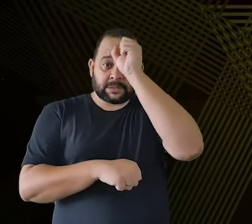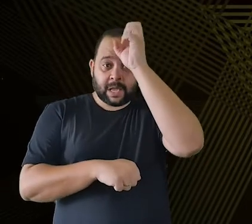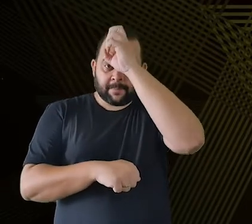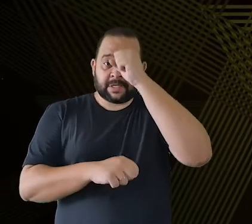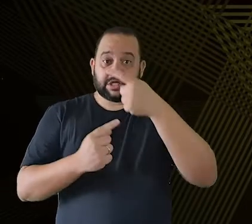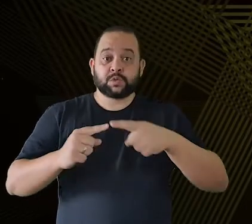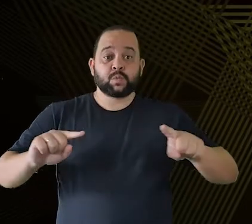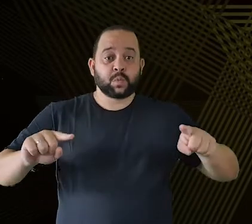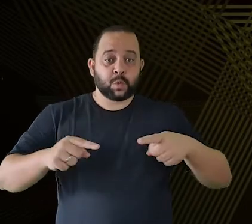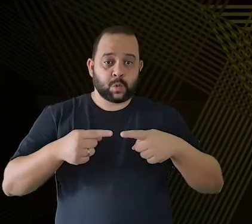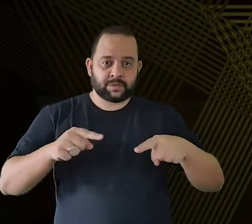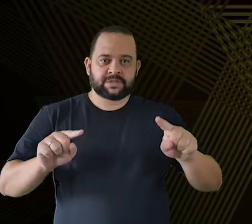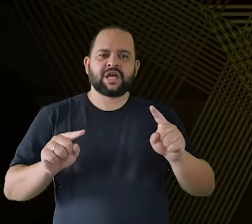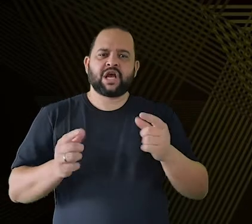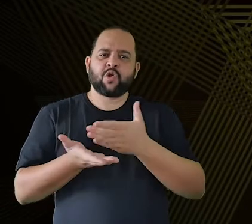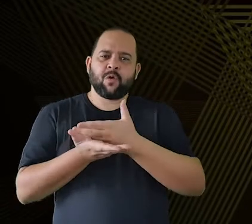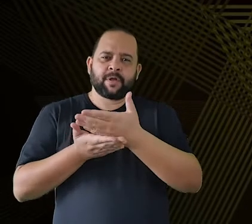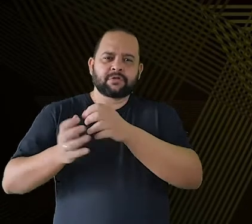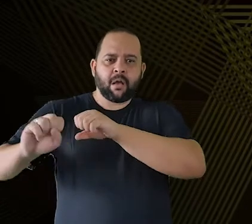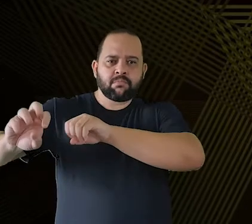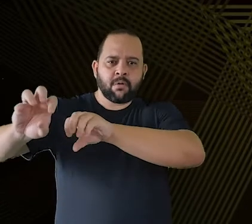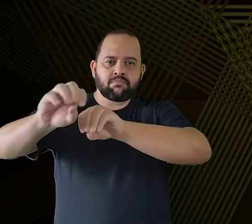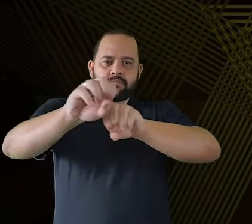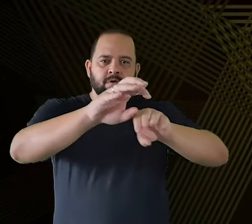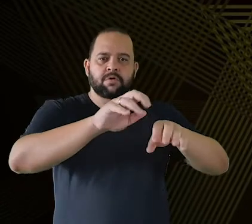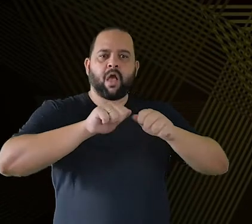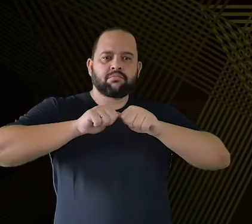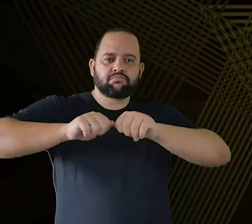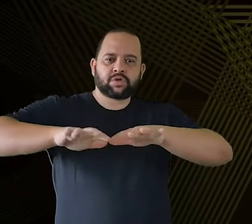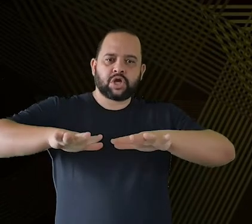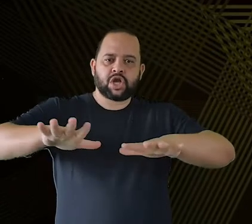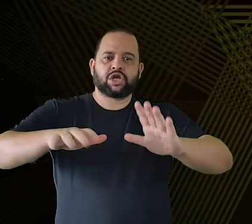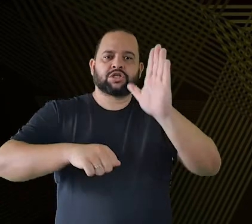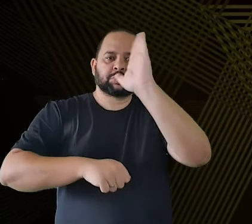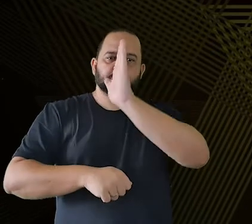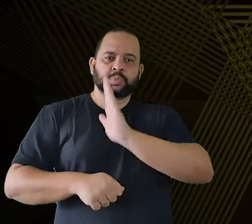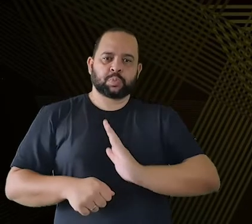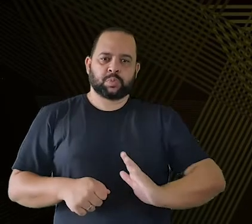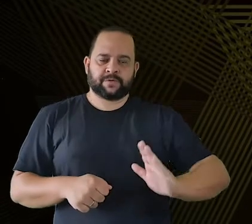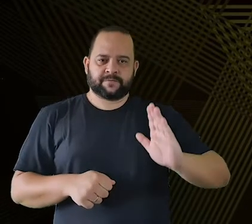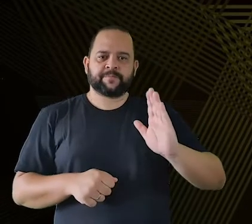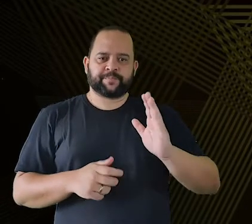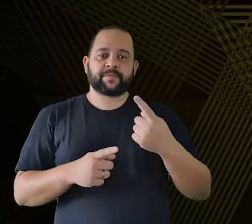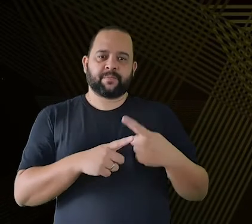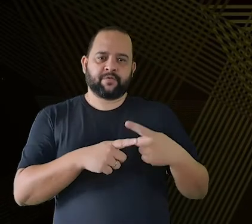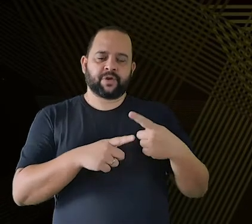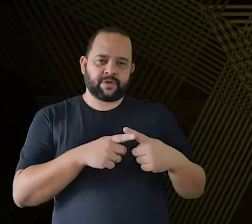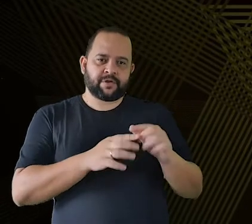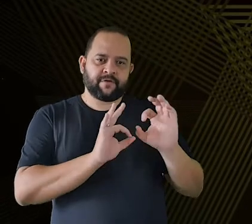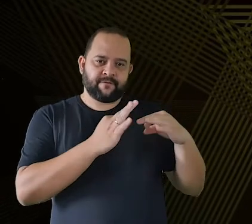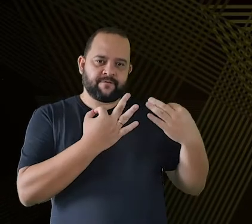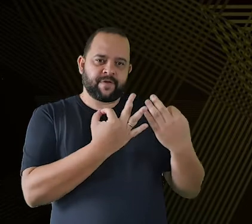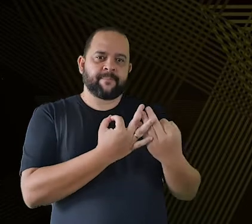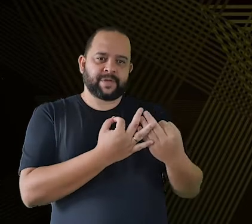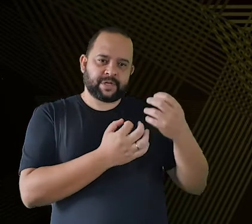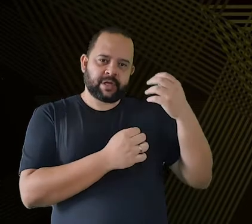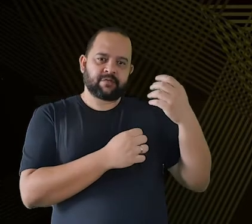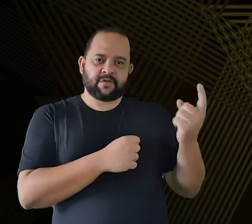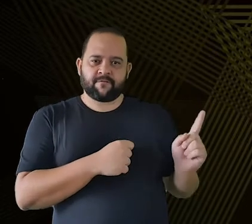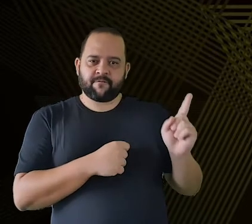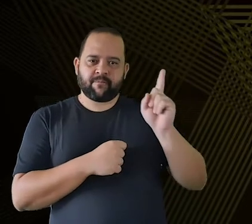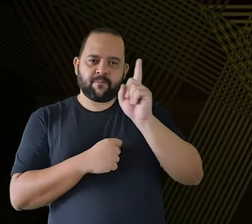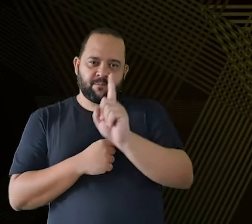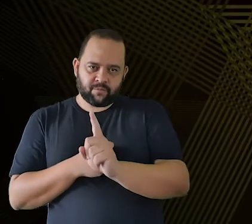Brasil passa a existir, porque quando a corte muda para cá, muda também a sede do Império. Essa é uma